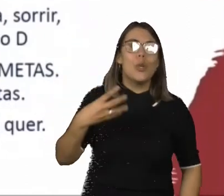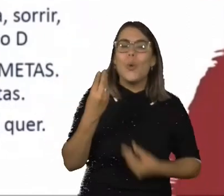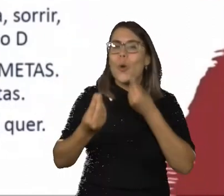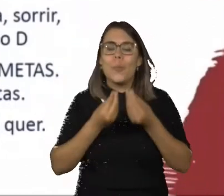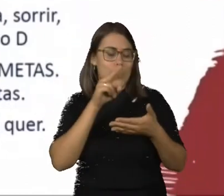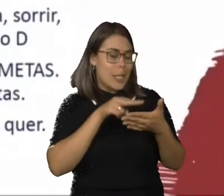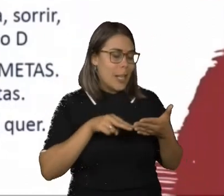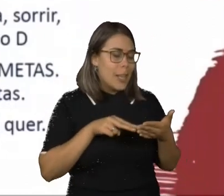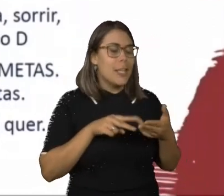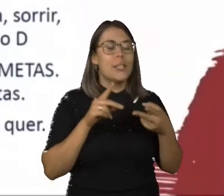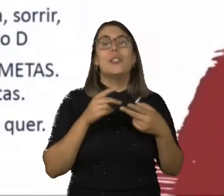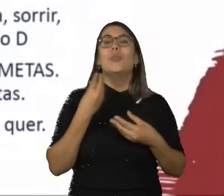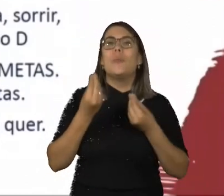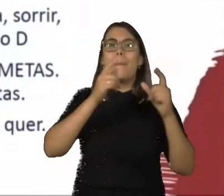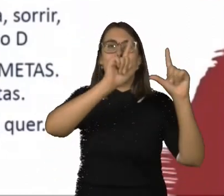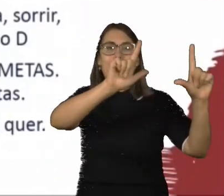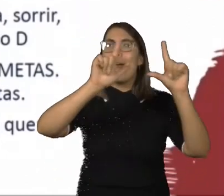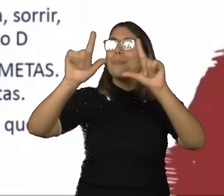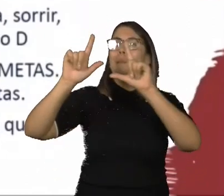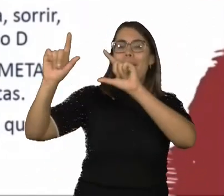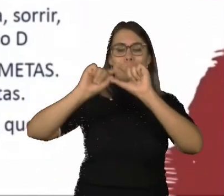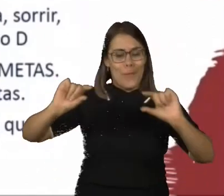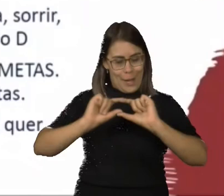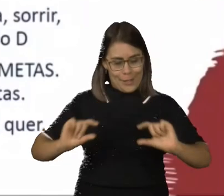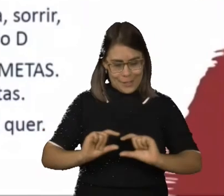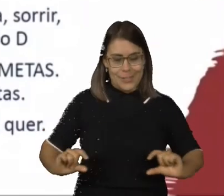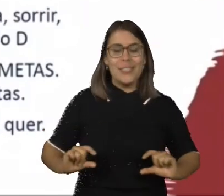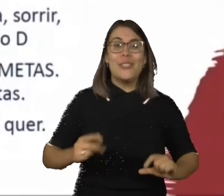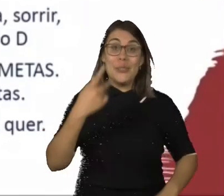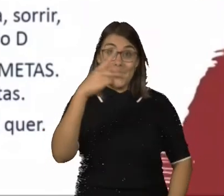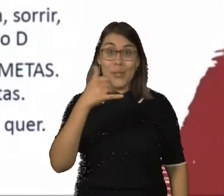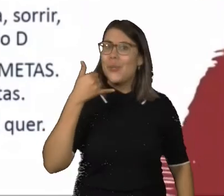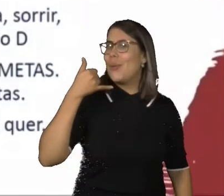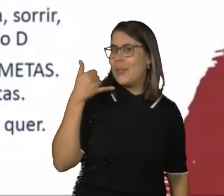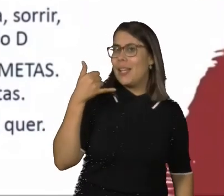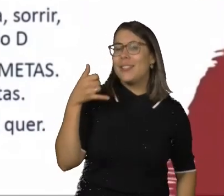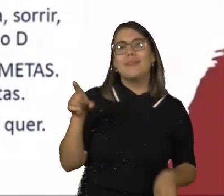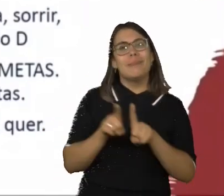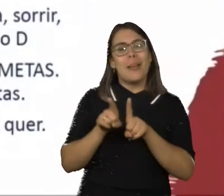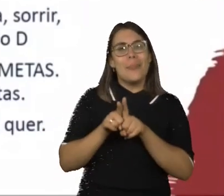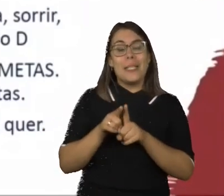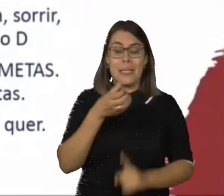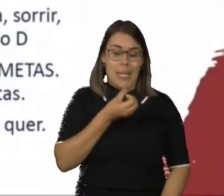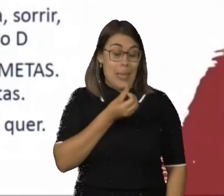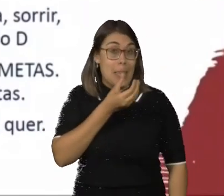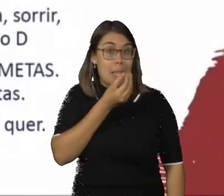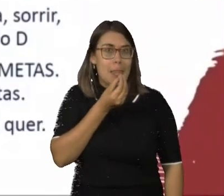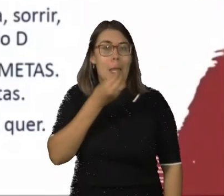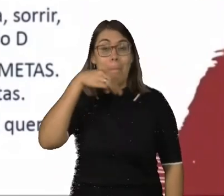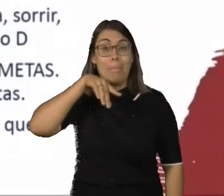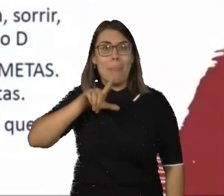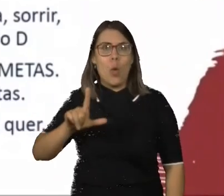ele. Visualização com imagens, com frases na parede, no seu celular. O cérebro armazena 60 mil vezes mais uma